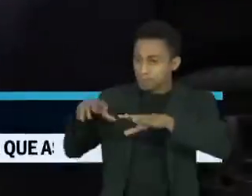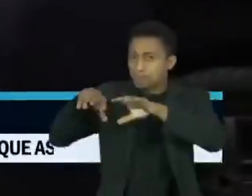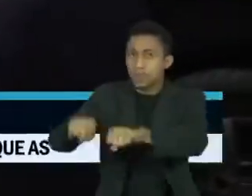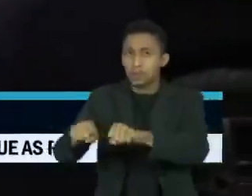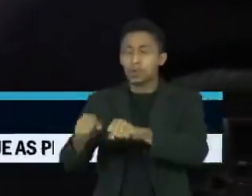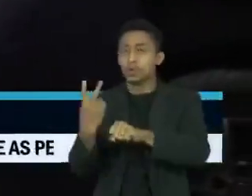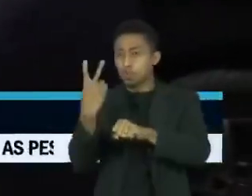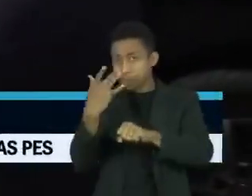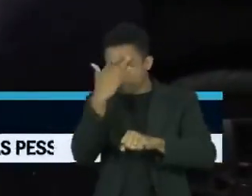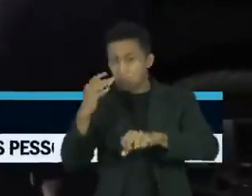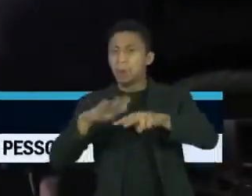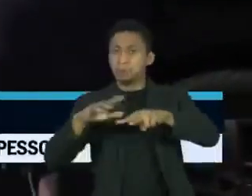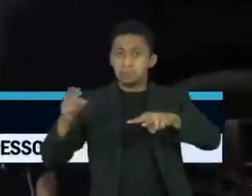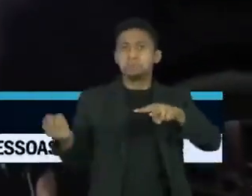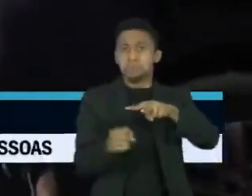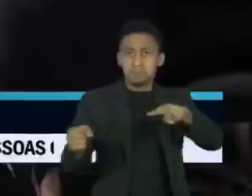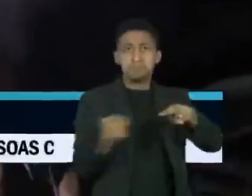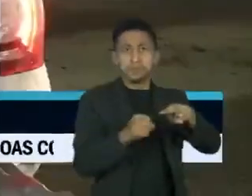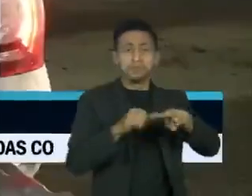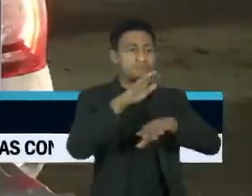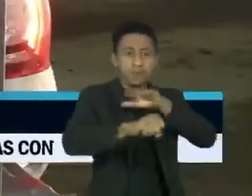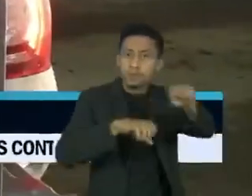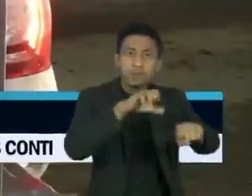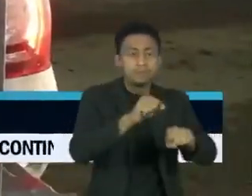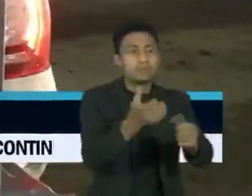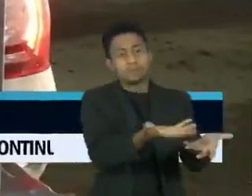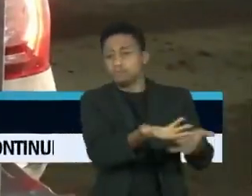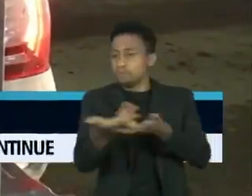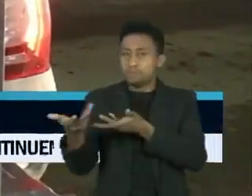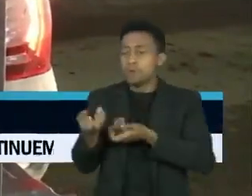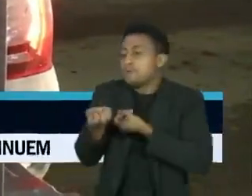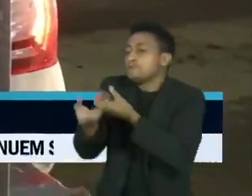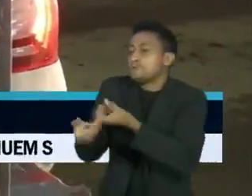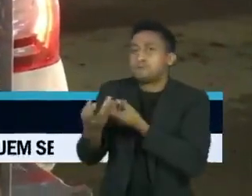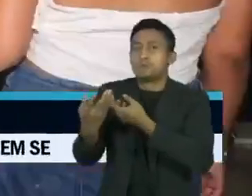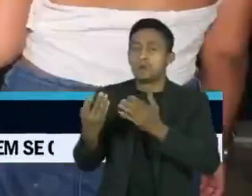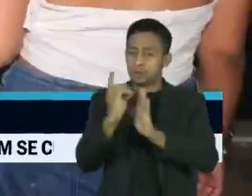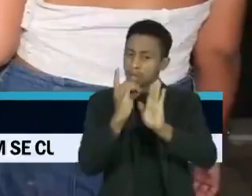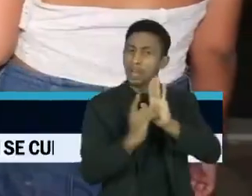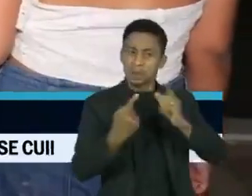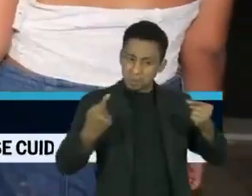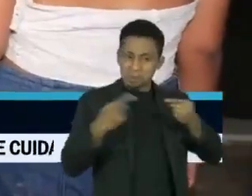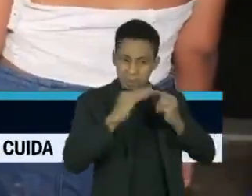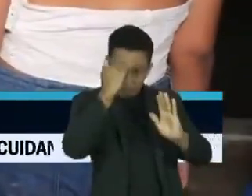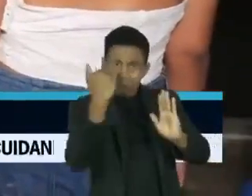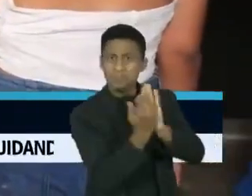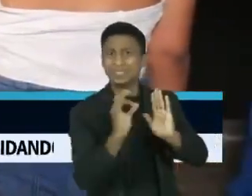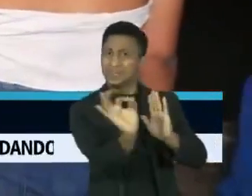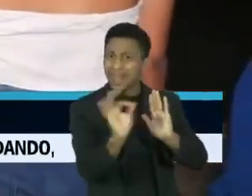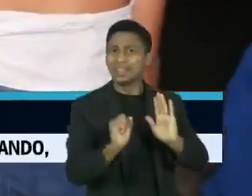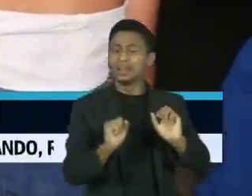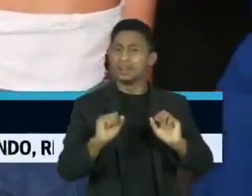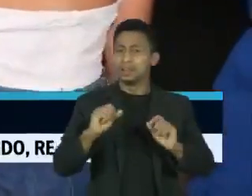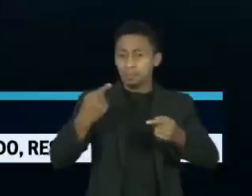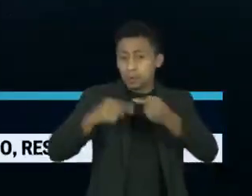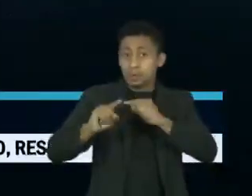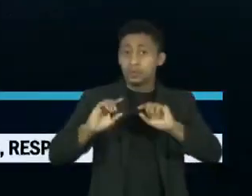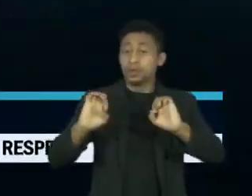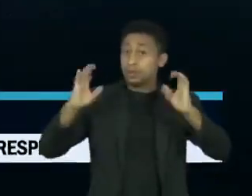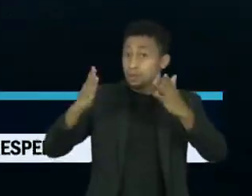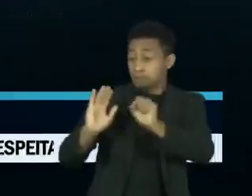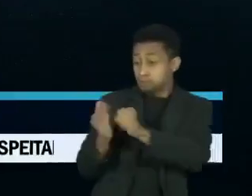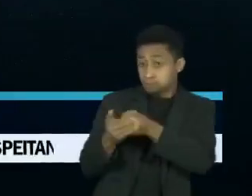Todos foram levados a prestar depoimento por descumprirem o decreto do governo do estado, que proíbe eventos com aglomerações.